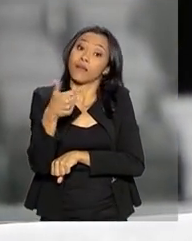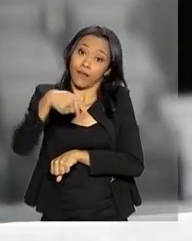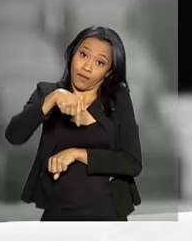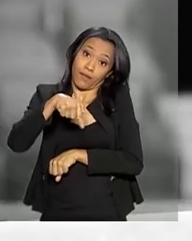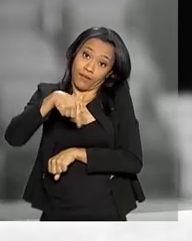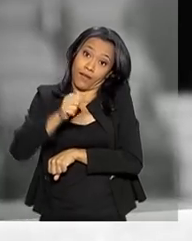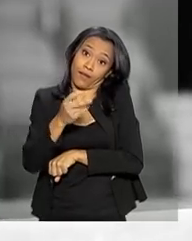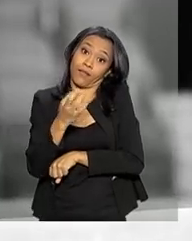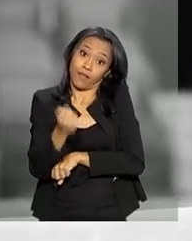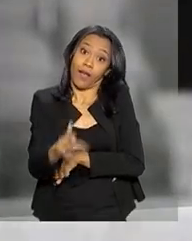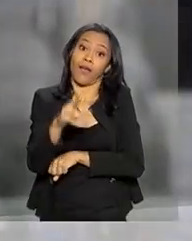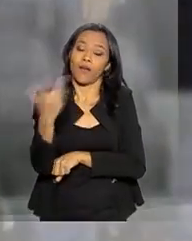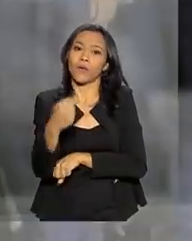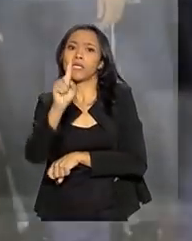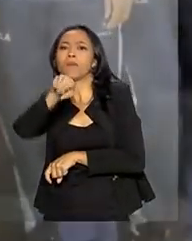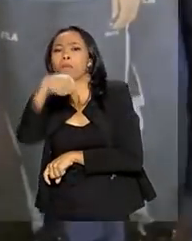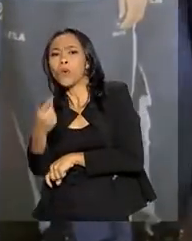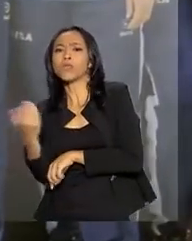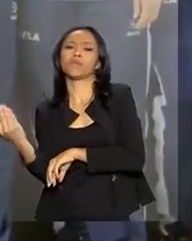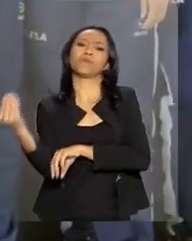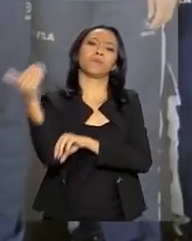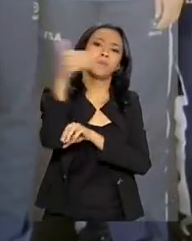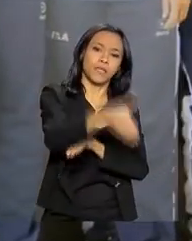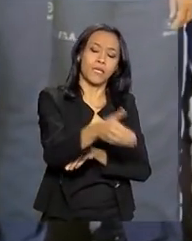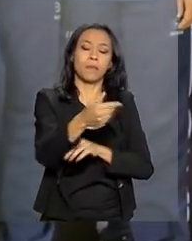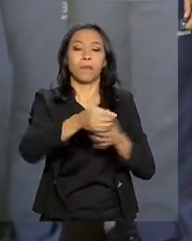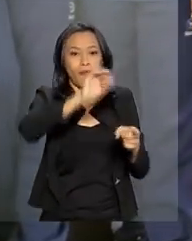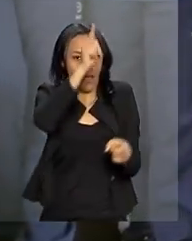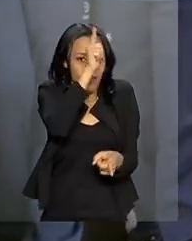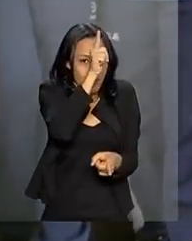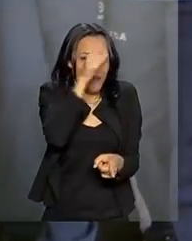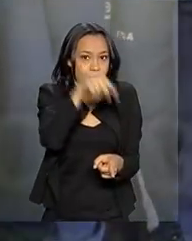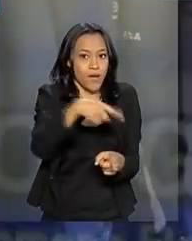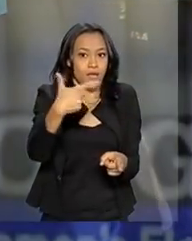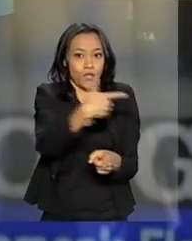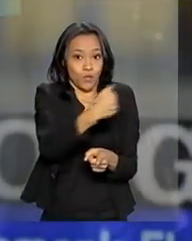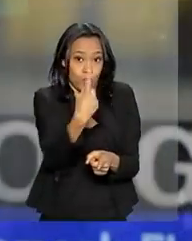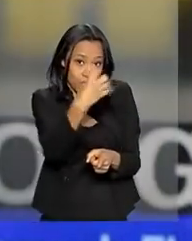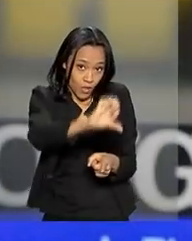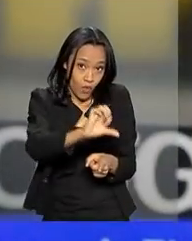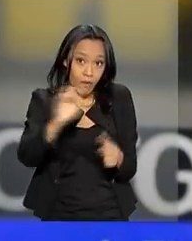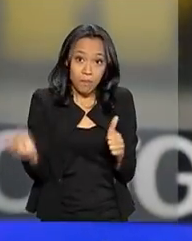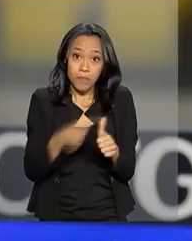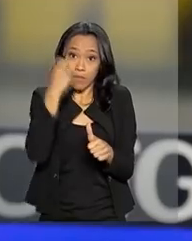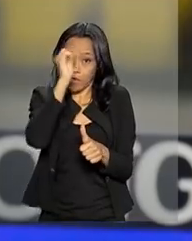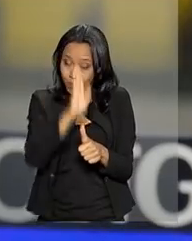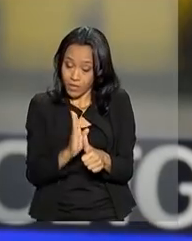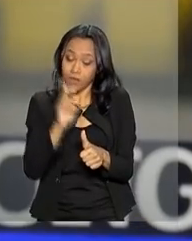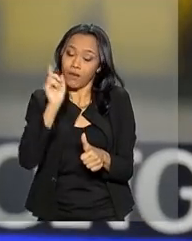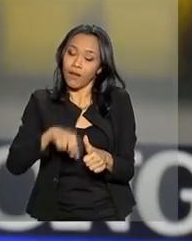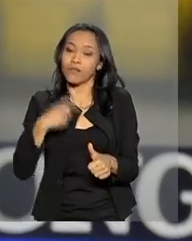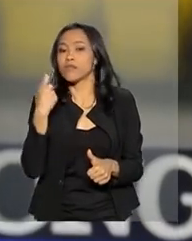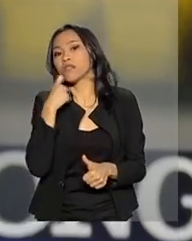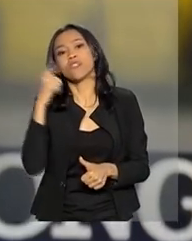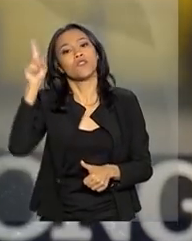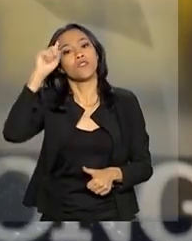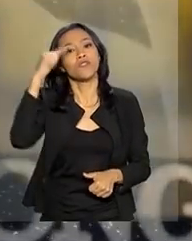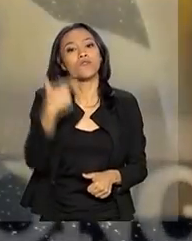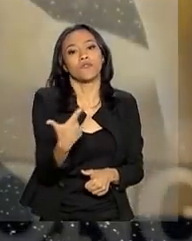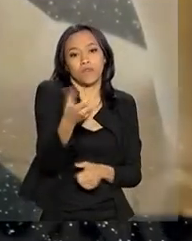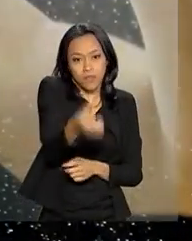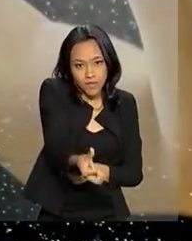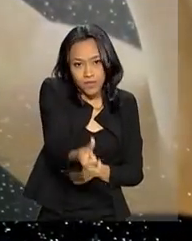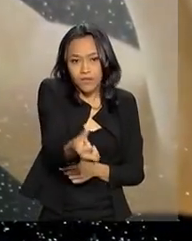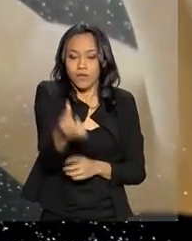-Olímpico de Stuttgart, na Alemanha, em 2019. A primeira participação brasileira será nesta sexta-feira, dia 26.